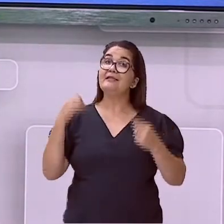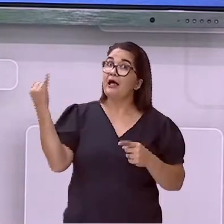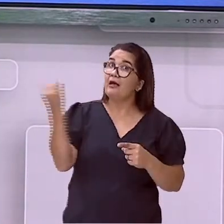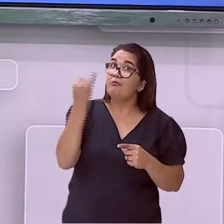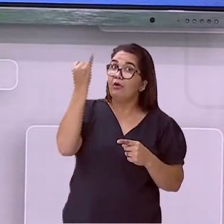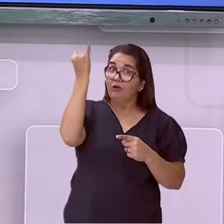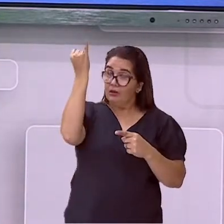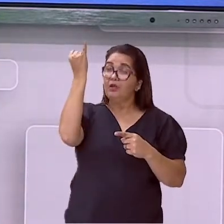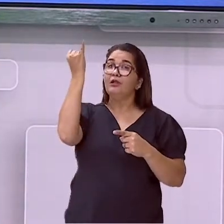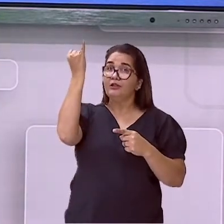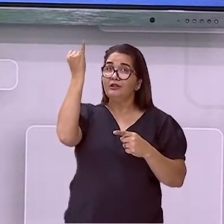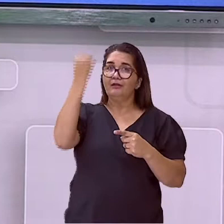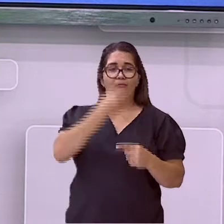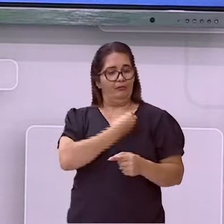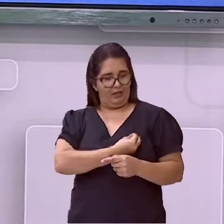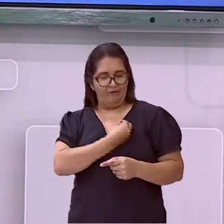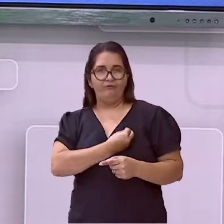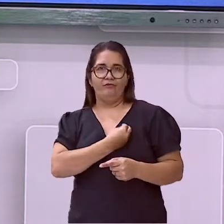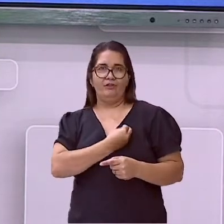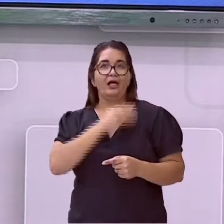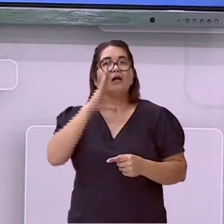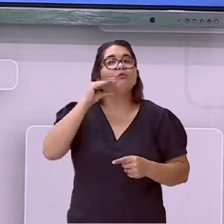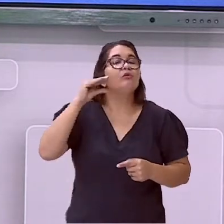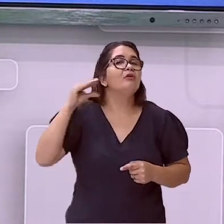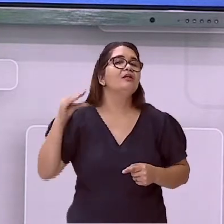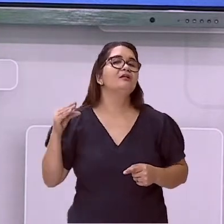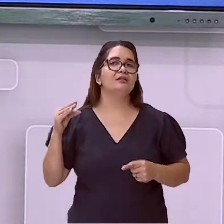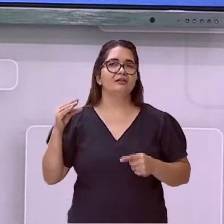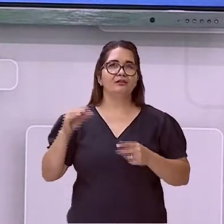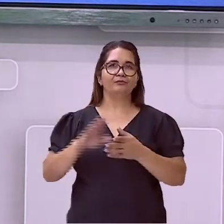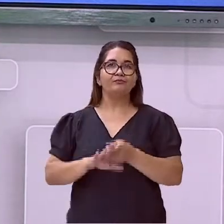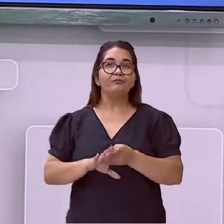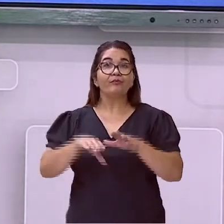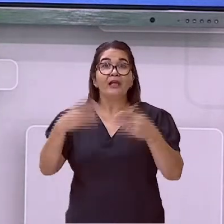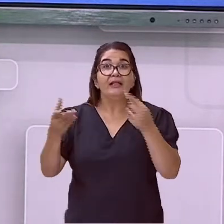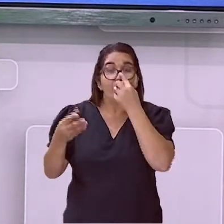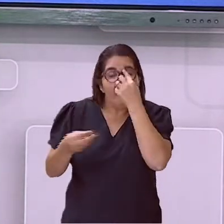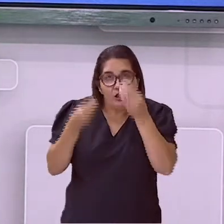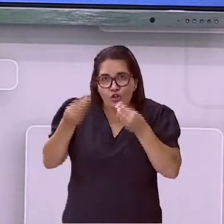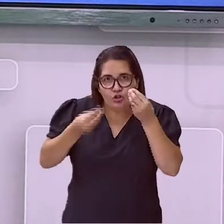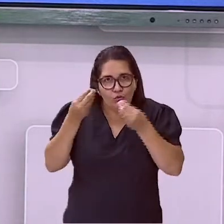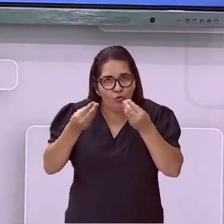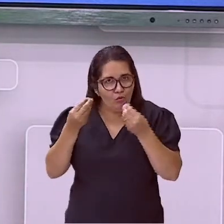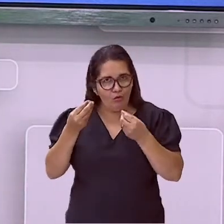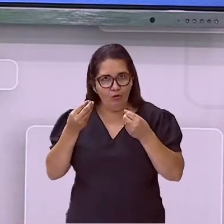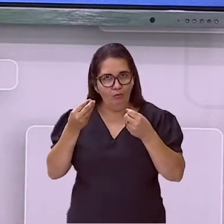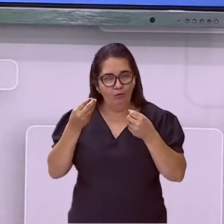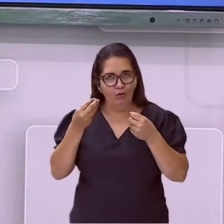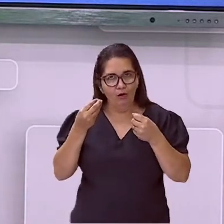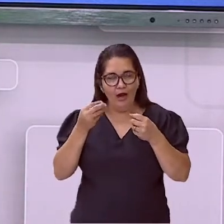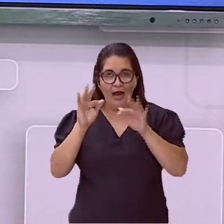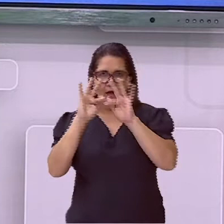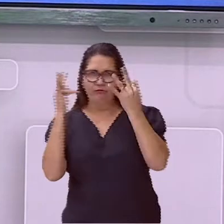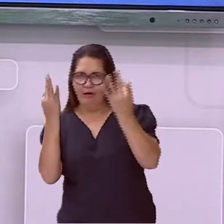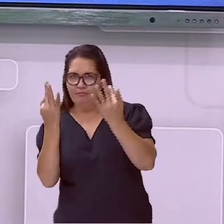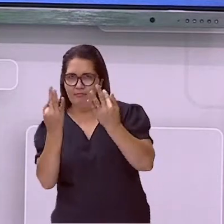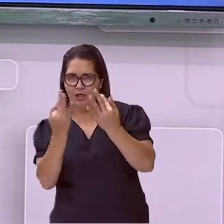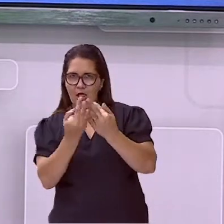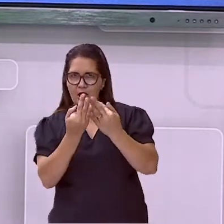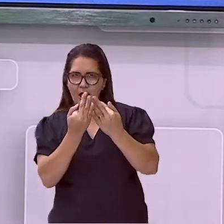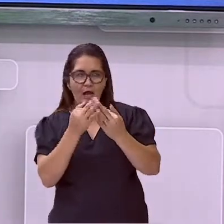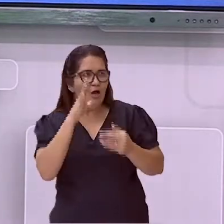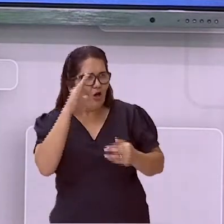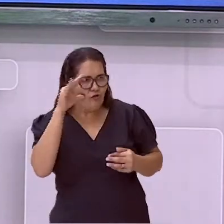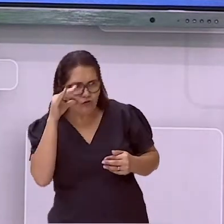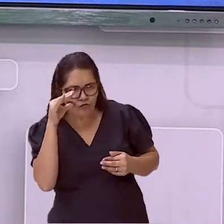que a gente vai perceber? E como que o pai e a mãe ficam mais ligados em vocês, né, adolescentes?